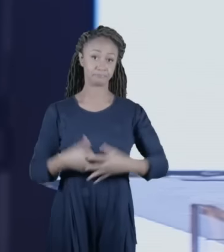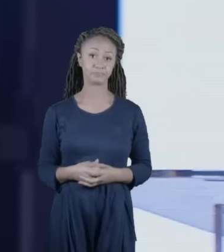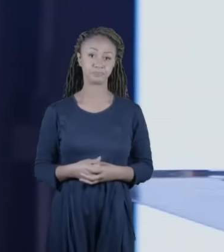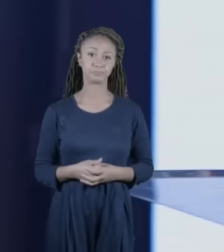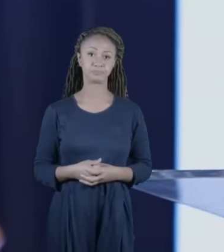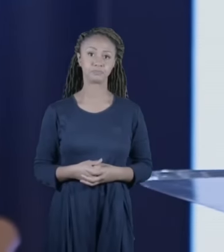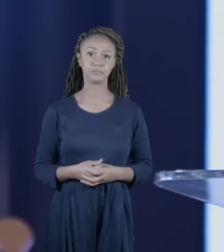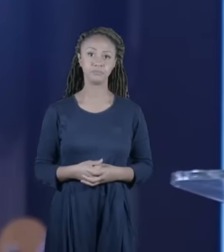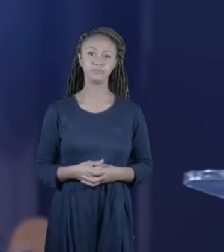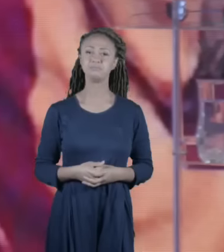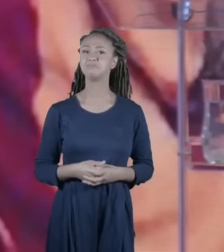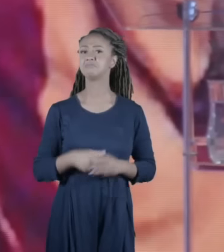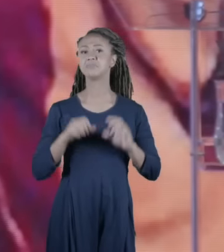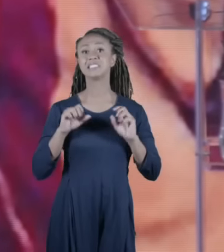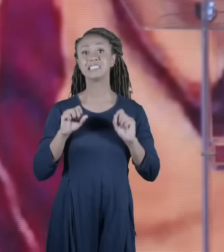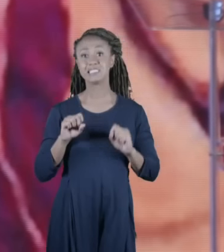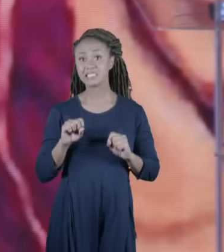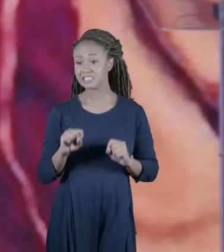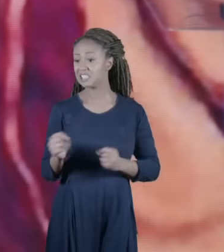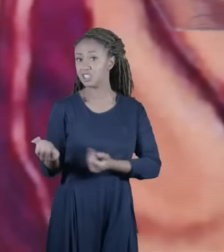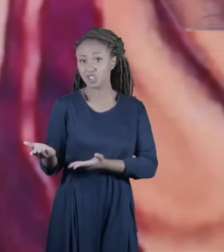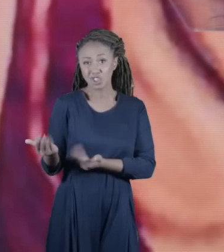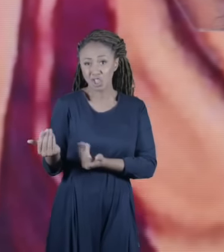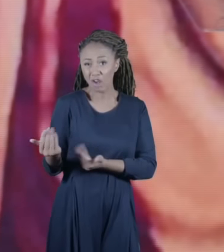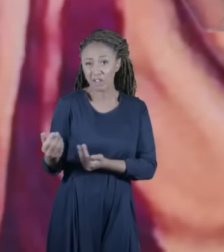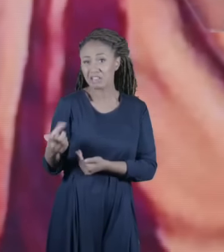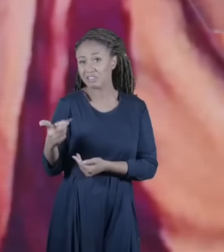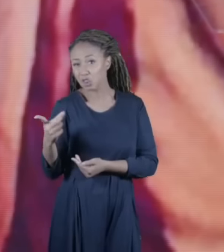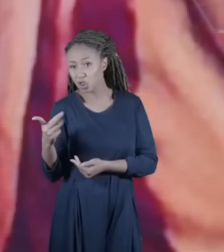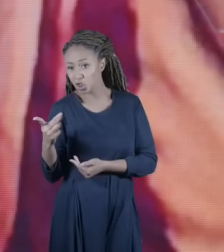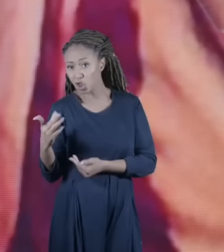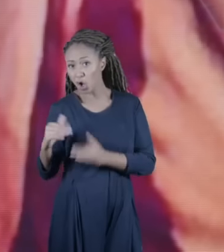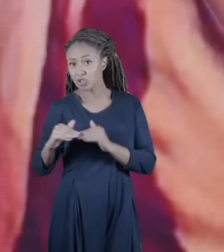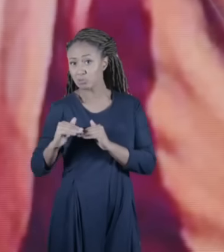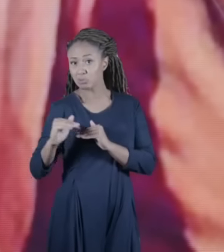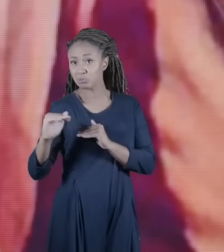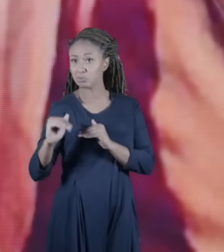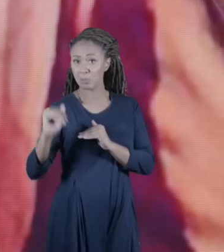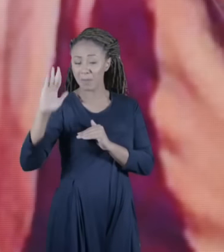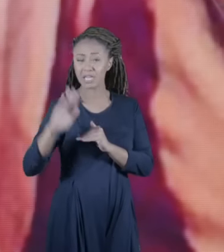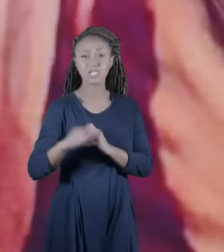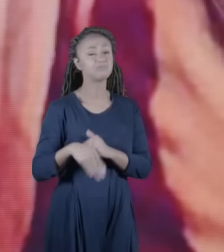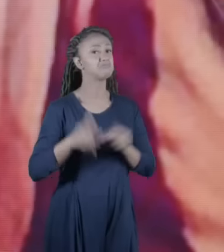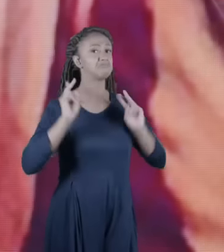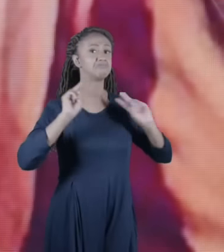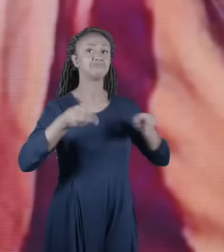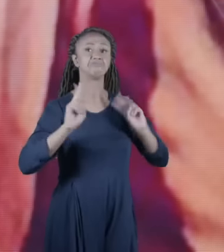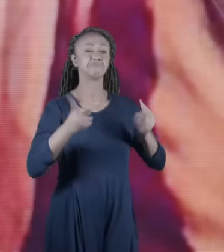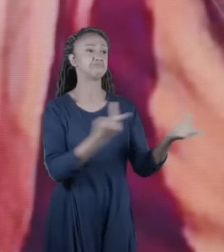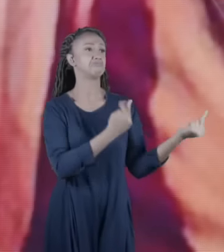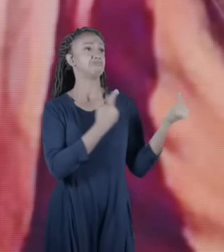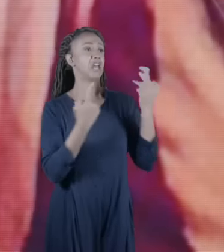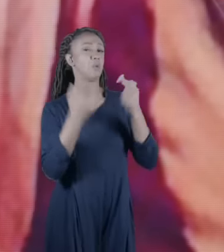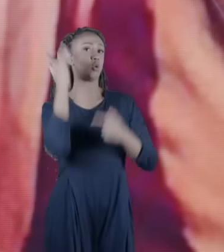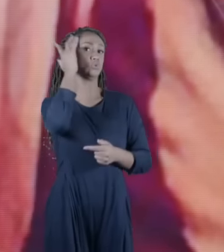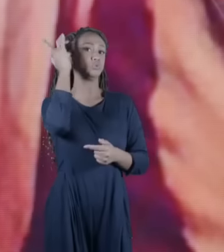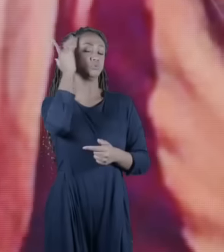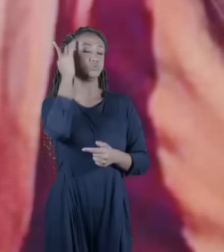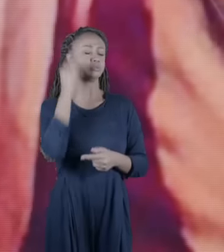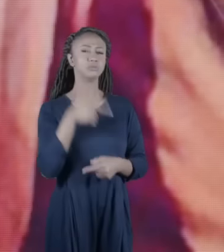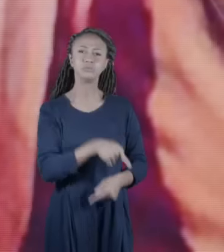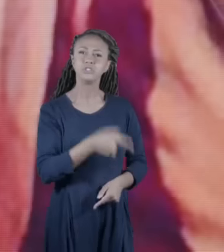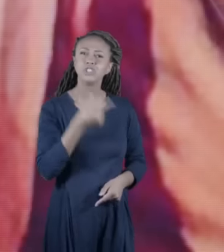por mais jovem que ele seja ele é considerado igual aos olhos da religião e esse menino de 12 anos